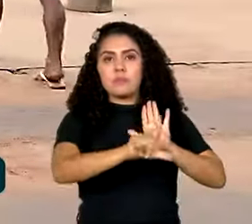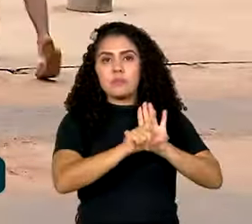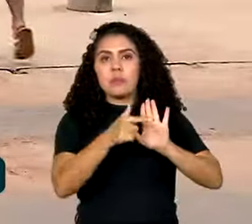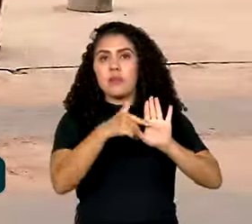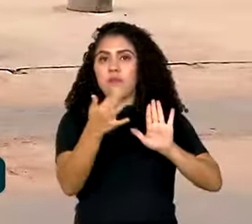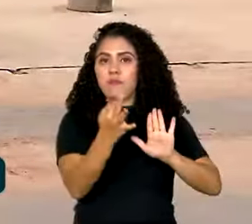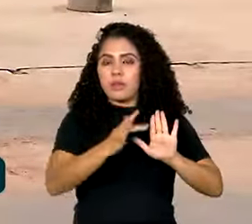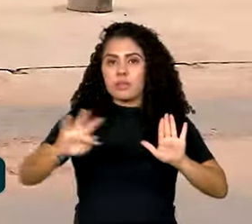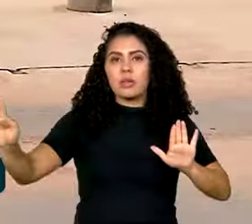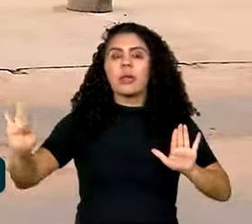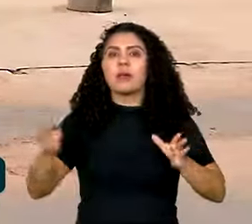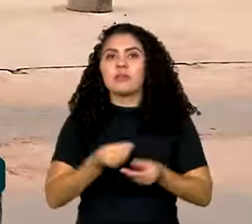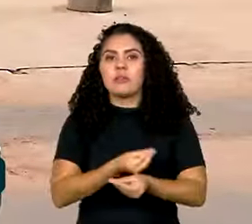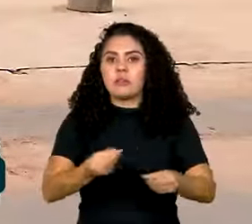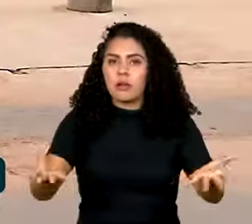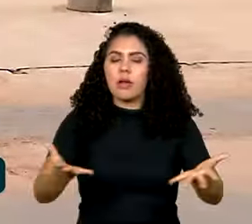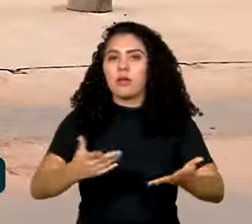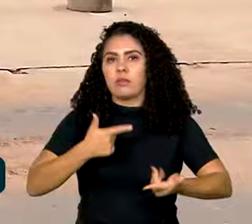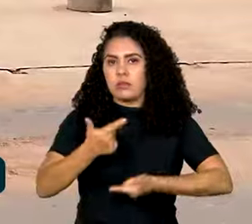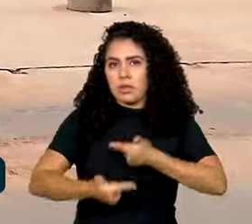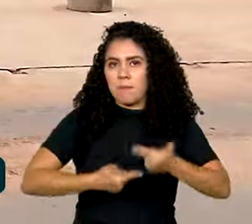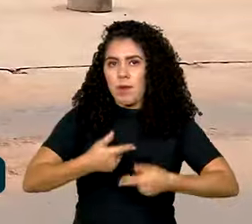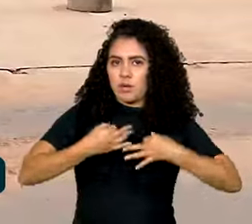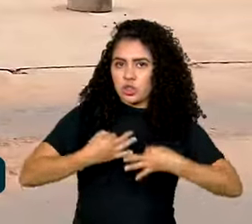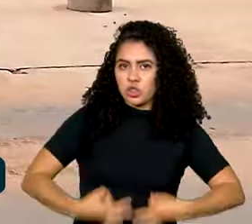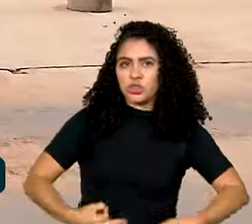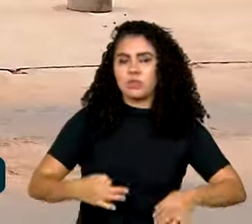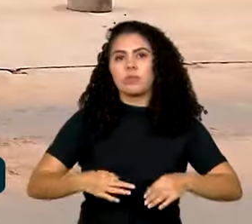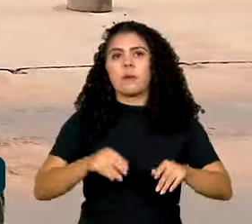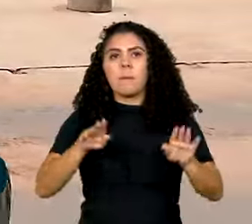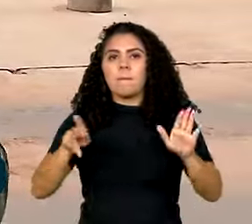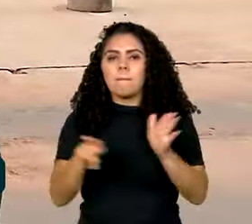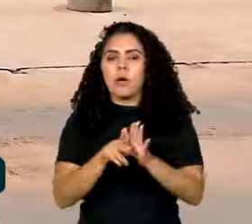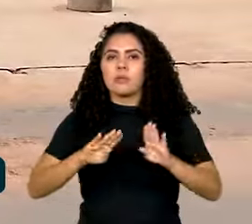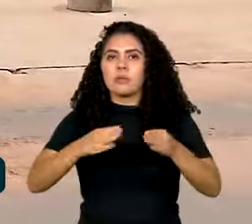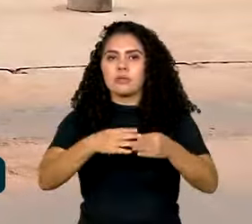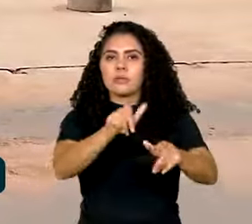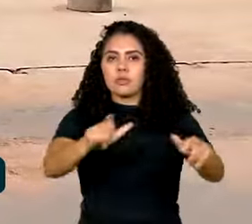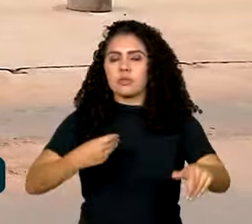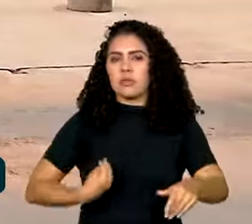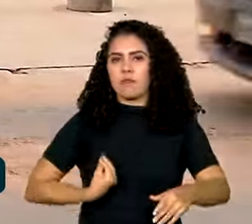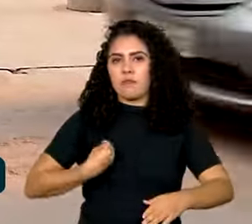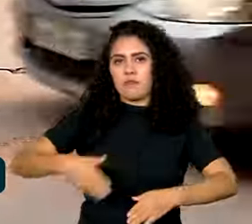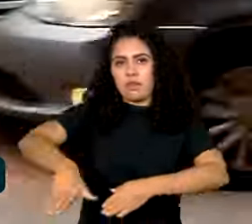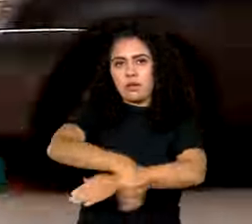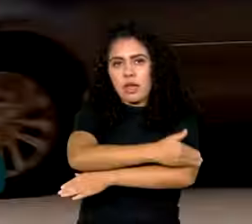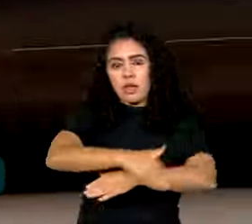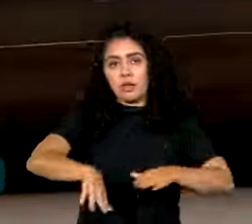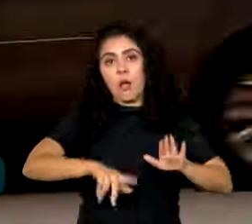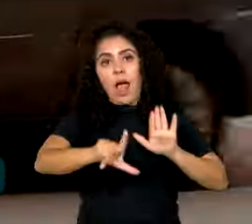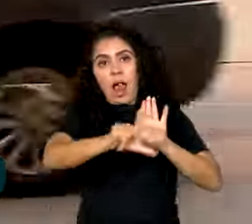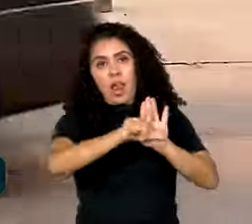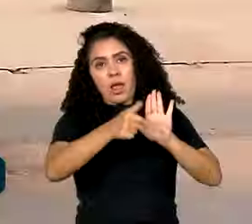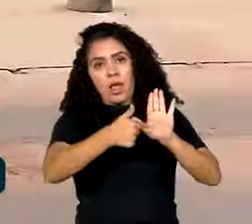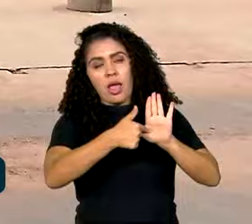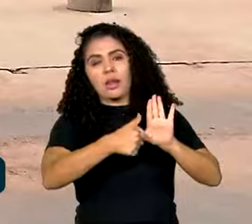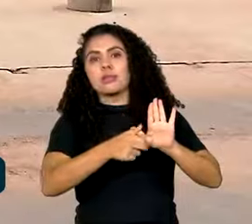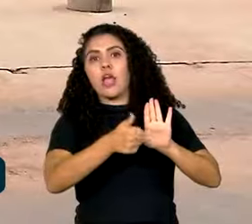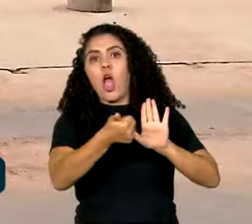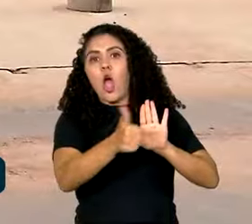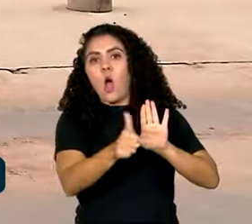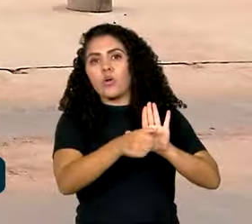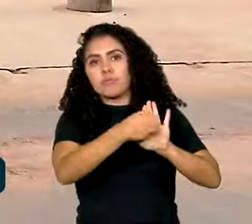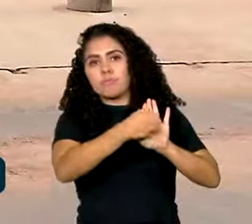a política de trabalho digno para a população em situação de rua. A lei tem 11 diretrizes e as principais